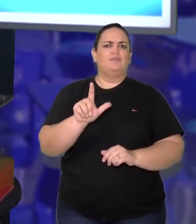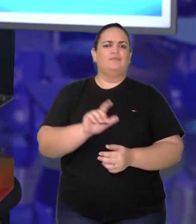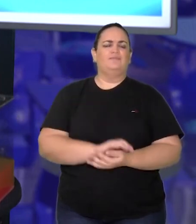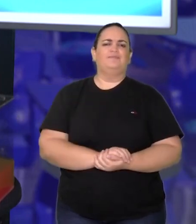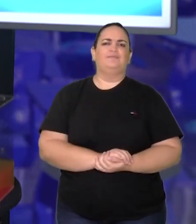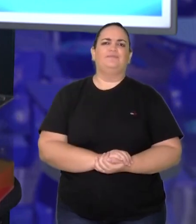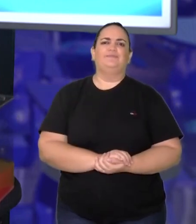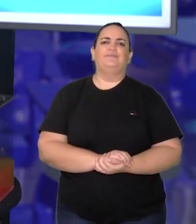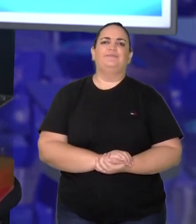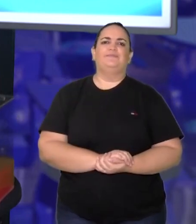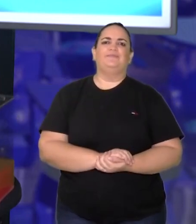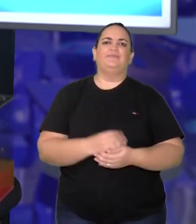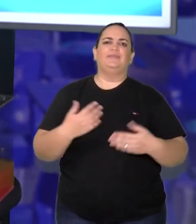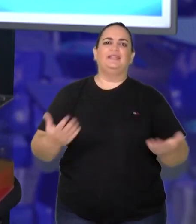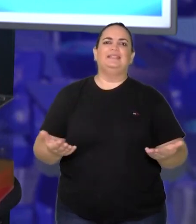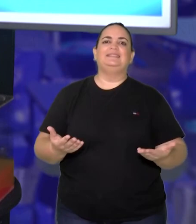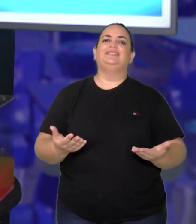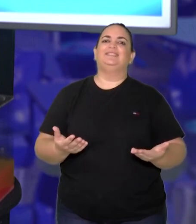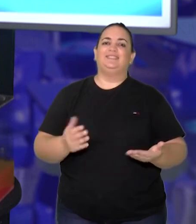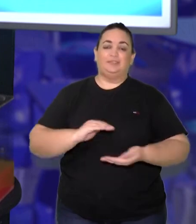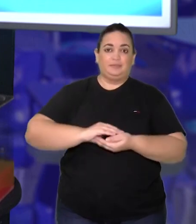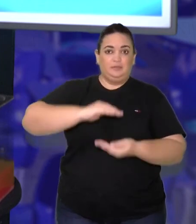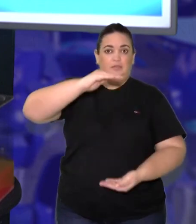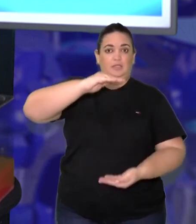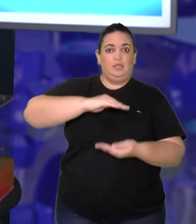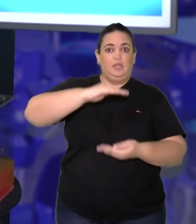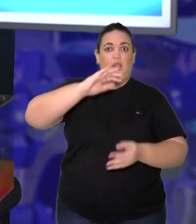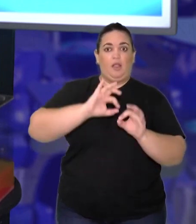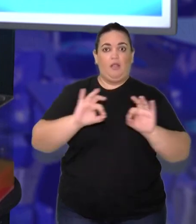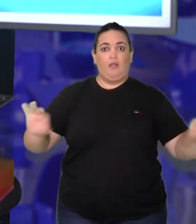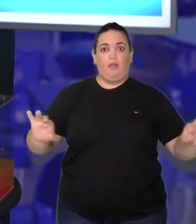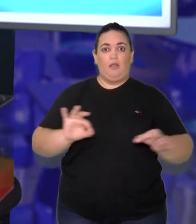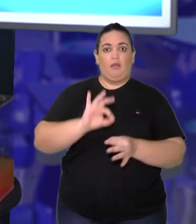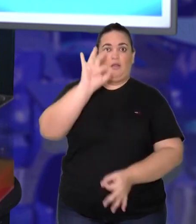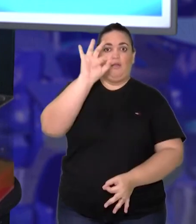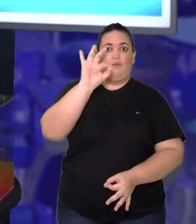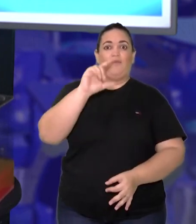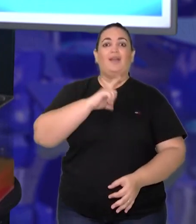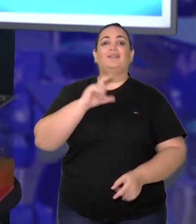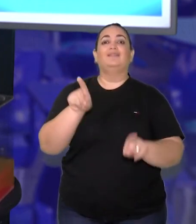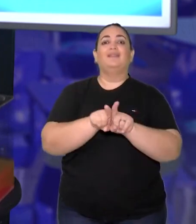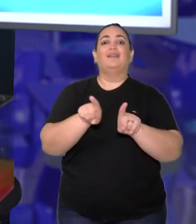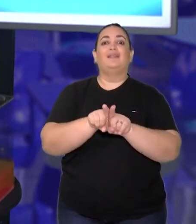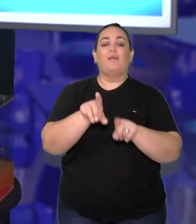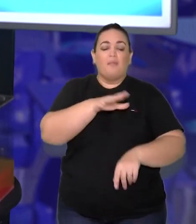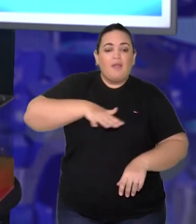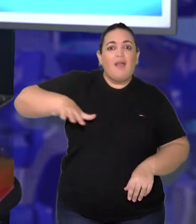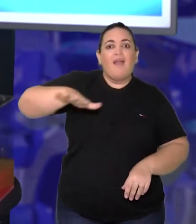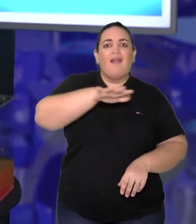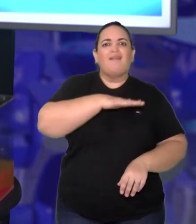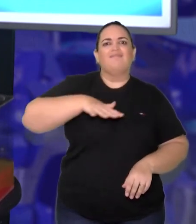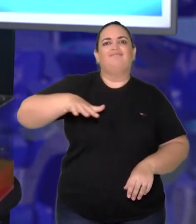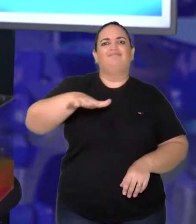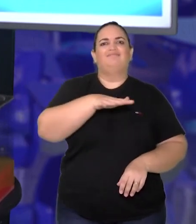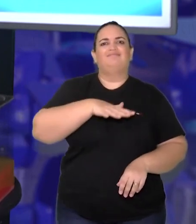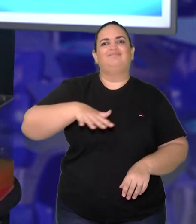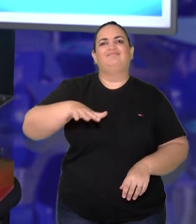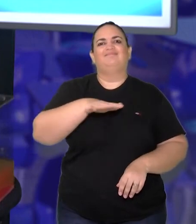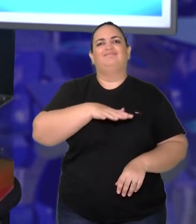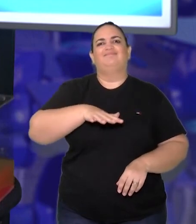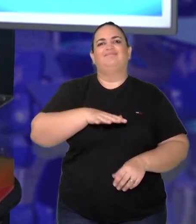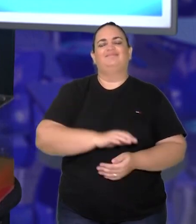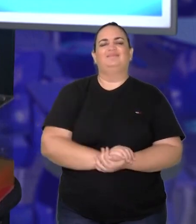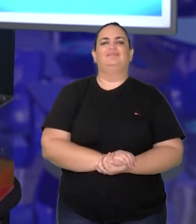Então a questão do volume também, ela está associada ao que está ocupando no espaço. Então pode existir um